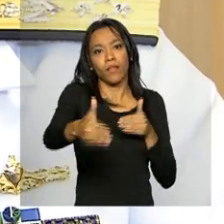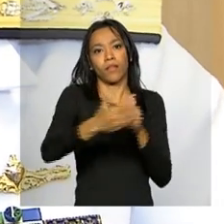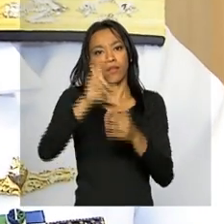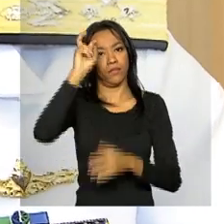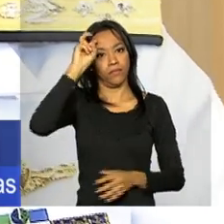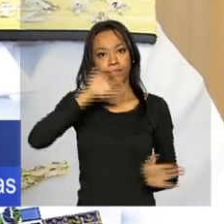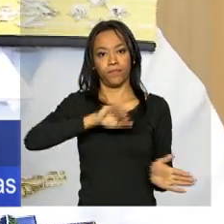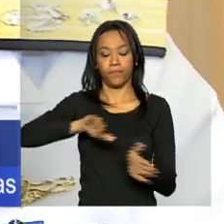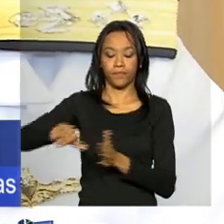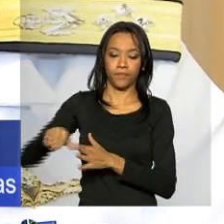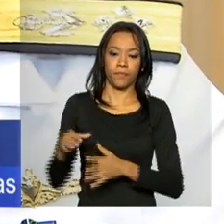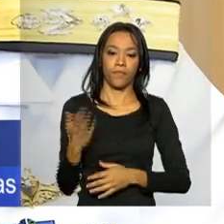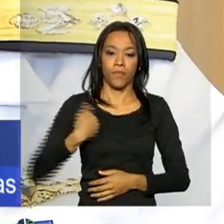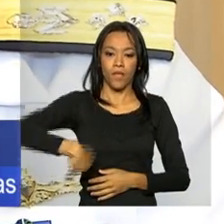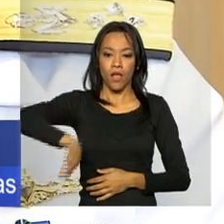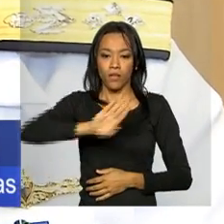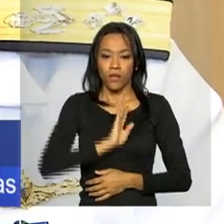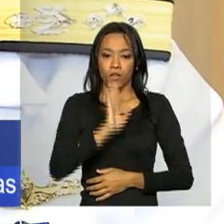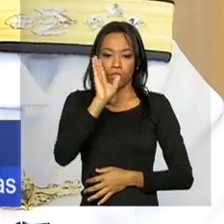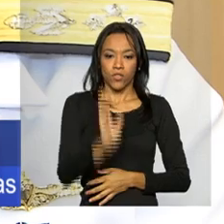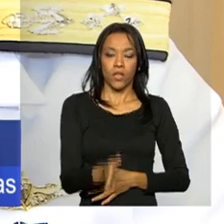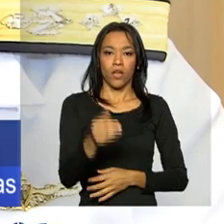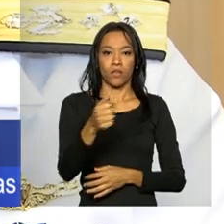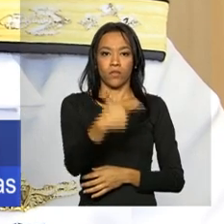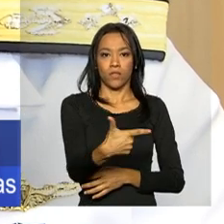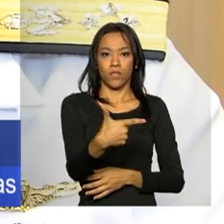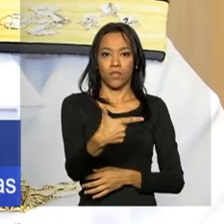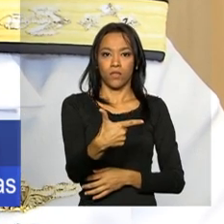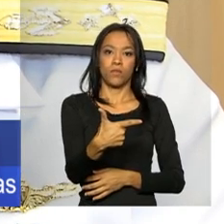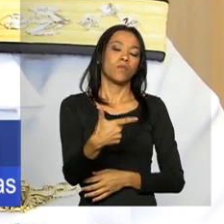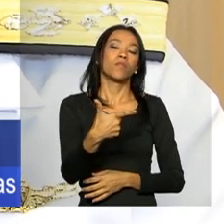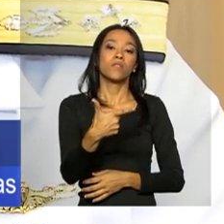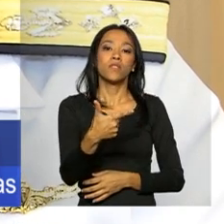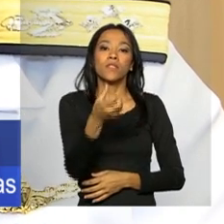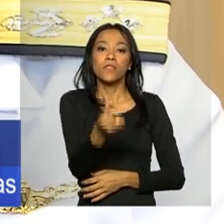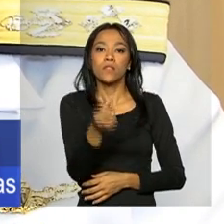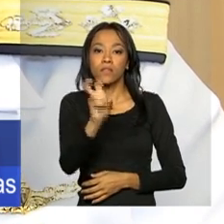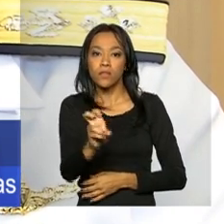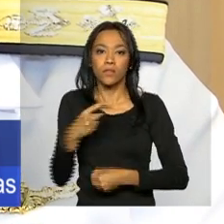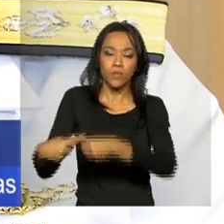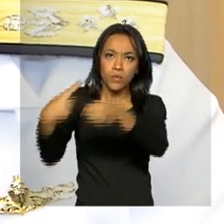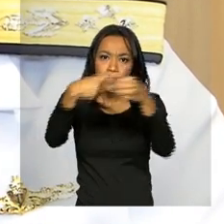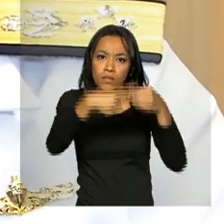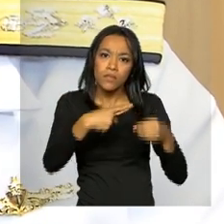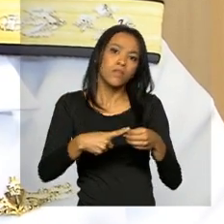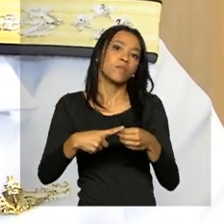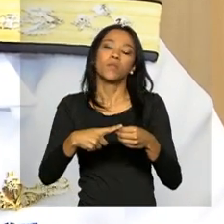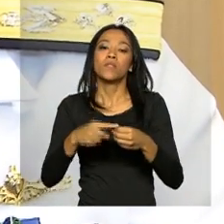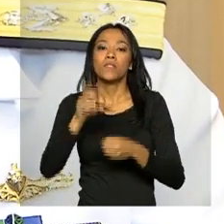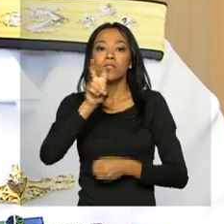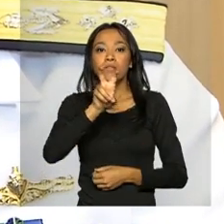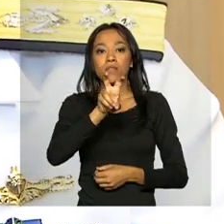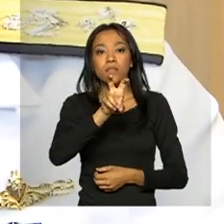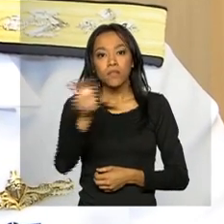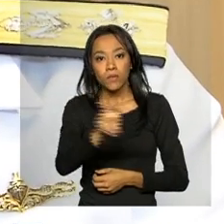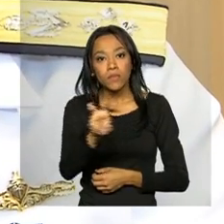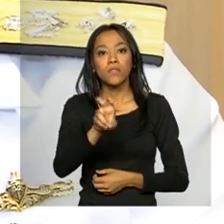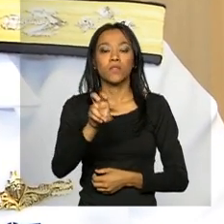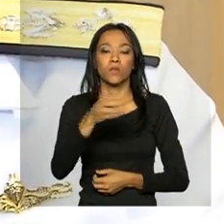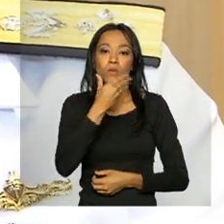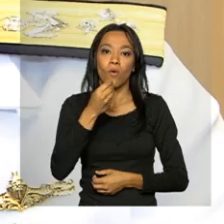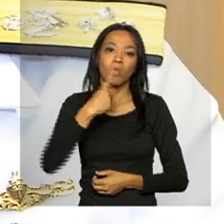Nós já estamos atuando em 265 municípios, com cerca de 55 mil homens. Agora,